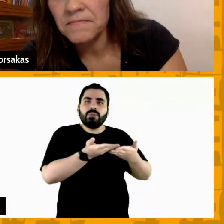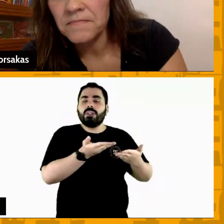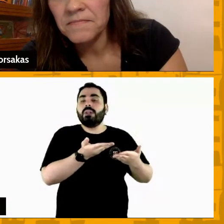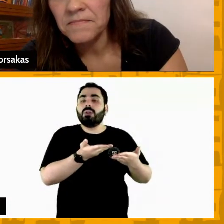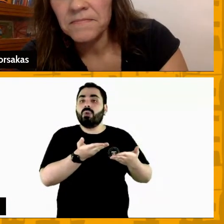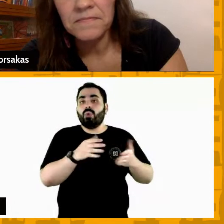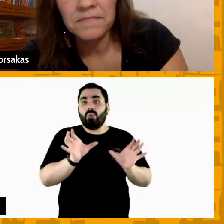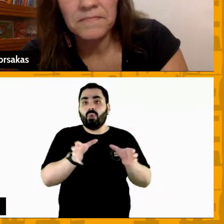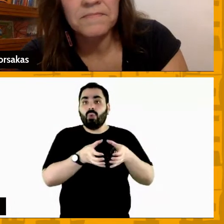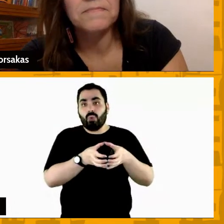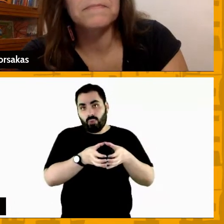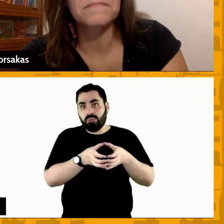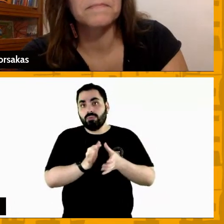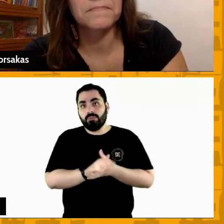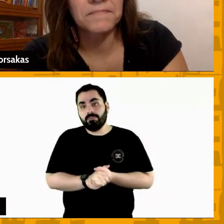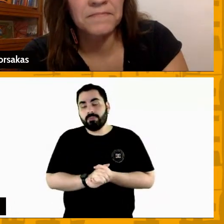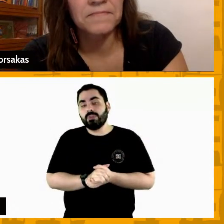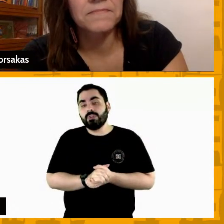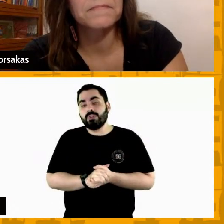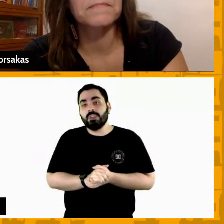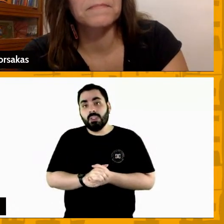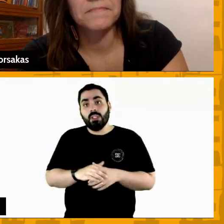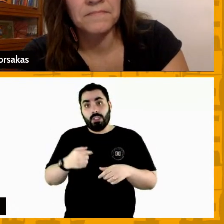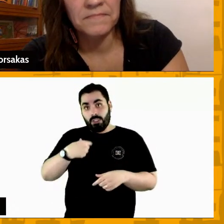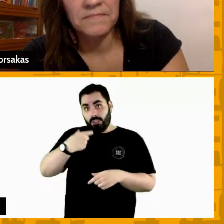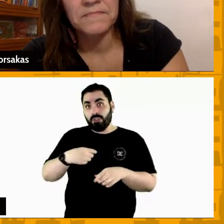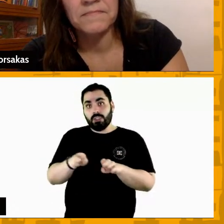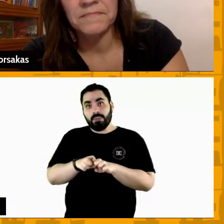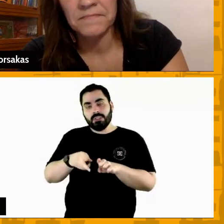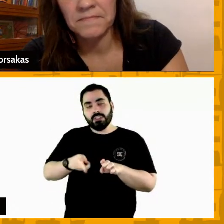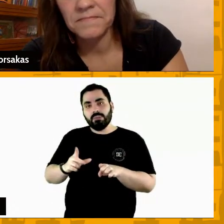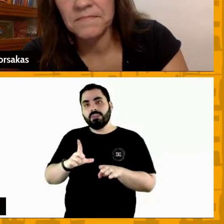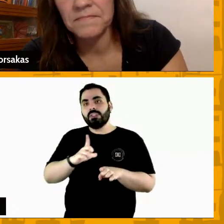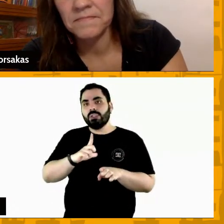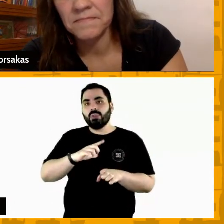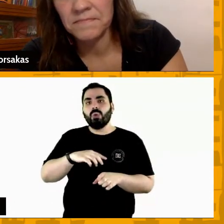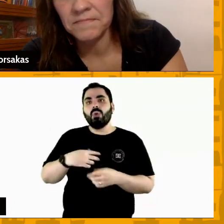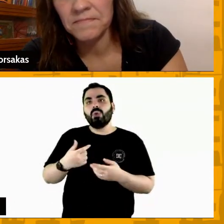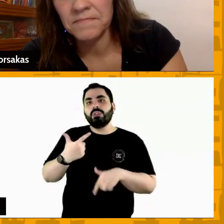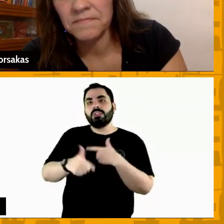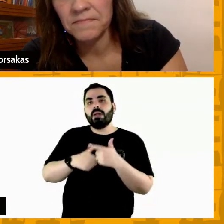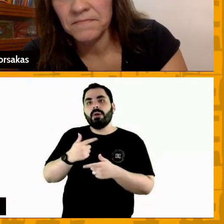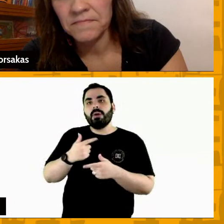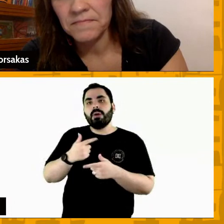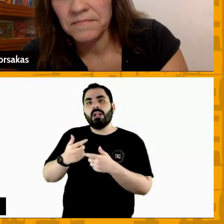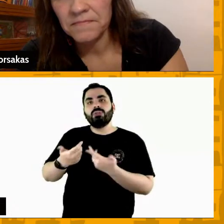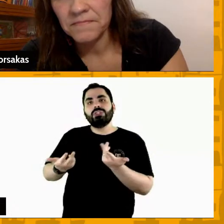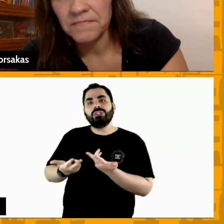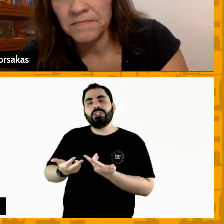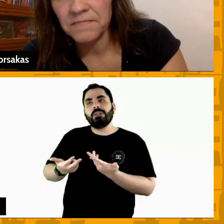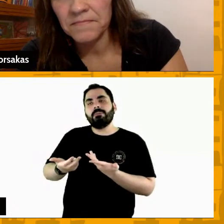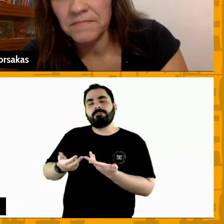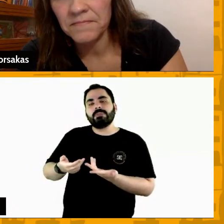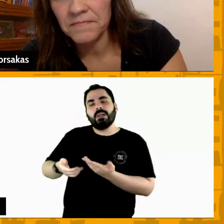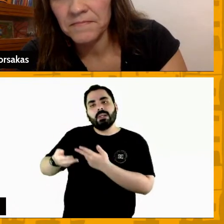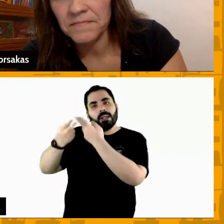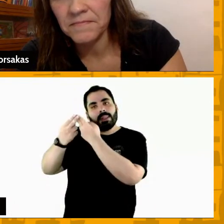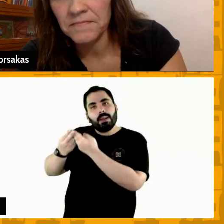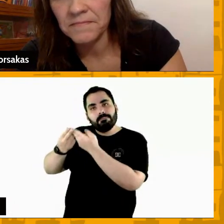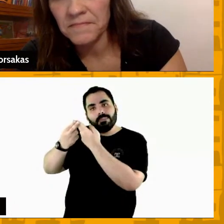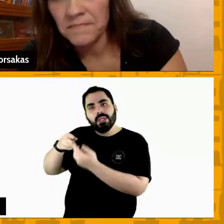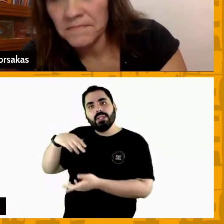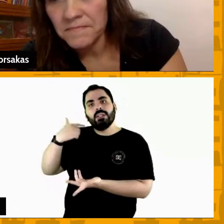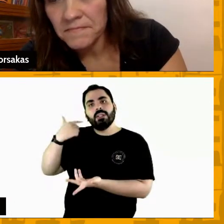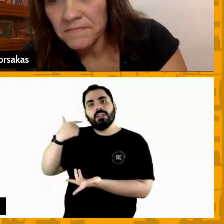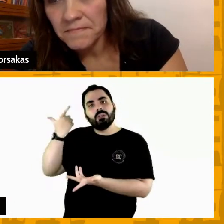trabalho de terapia que para mim tem sido muito importante para que eu colocar na quadra colocar para os atletas